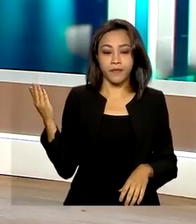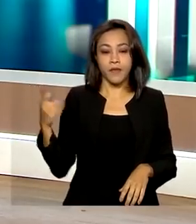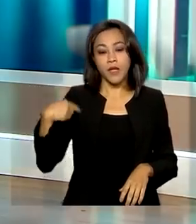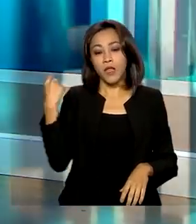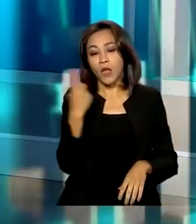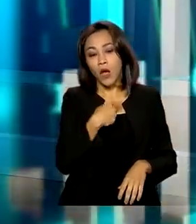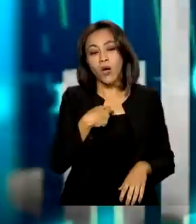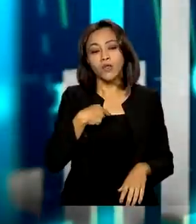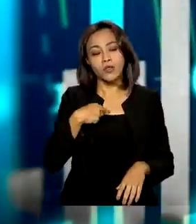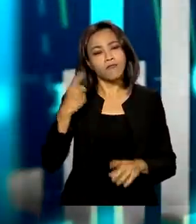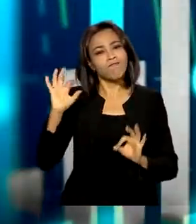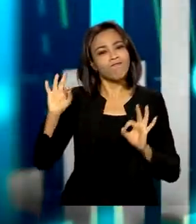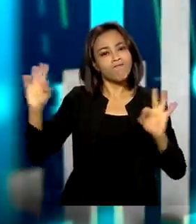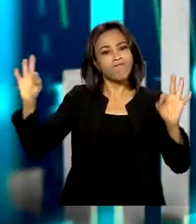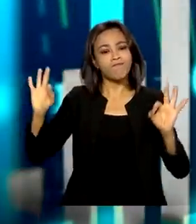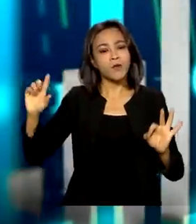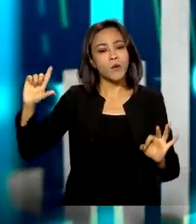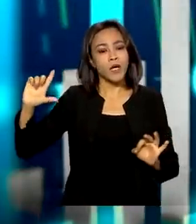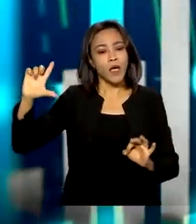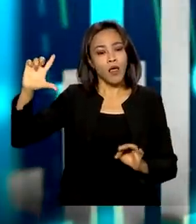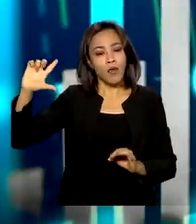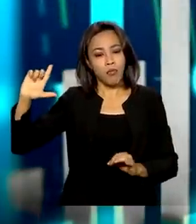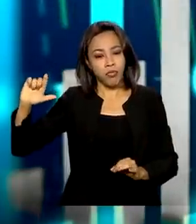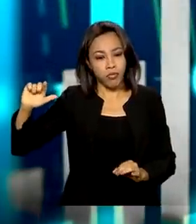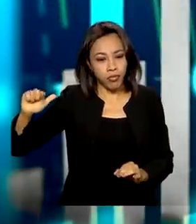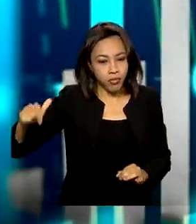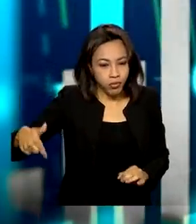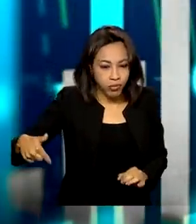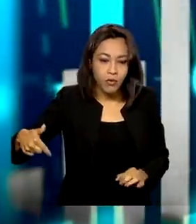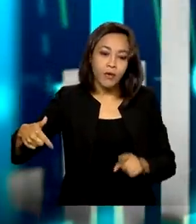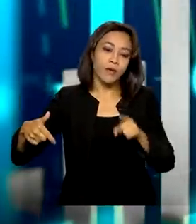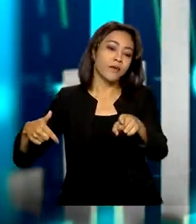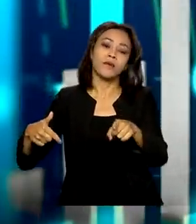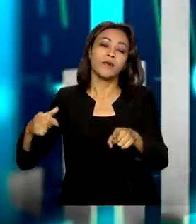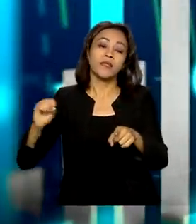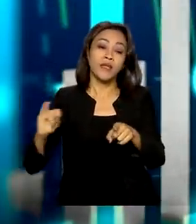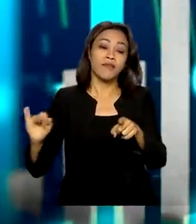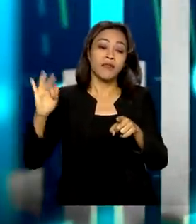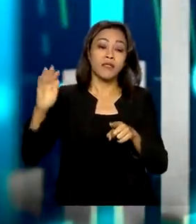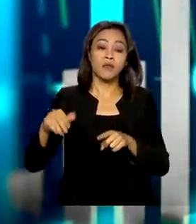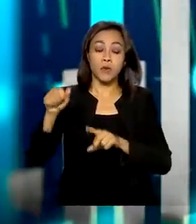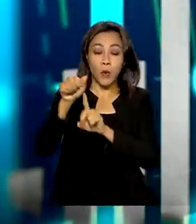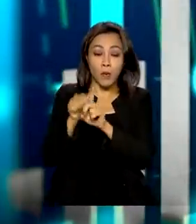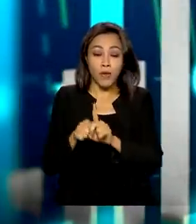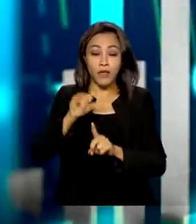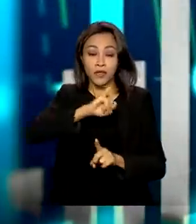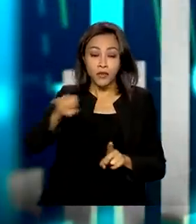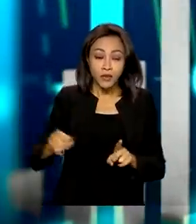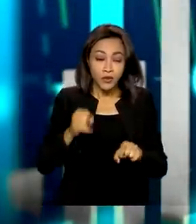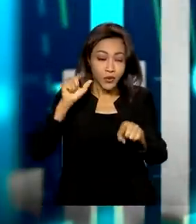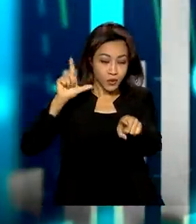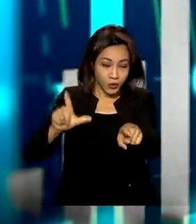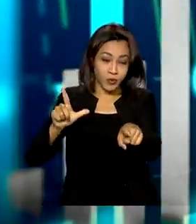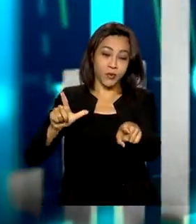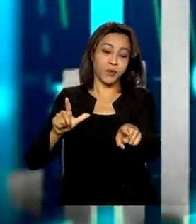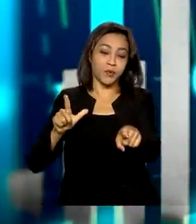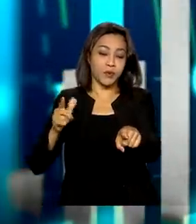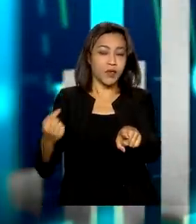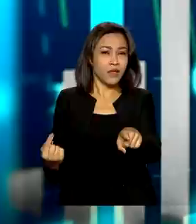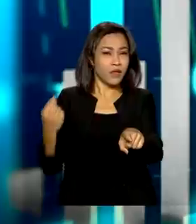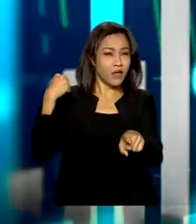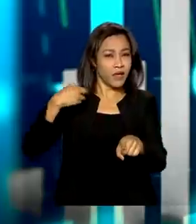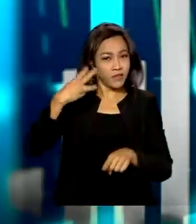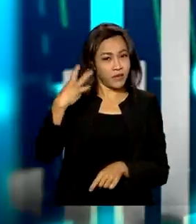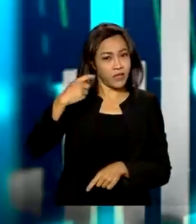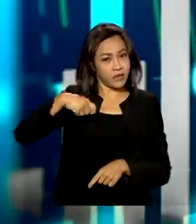comprovamos, nós confirmamos uma desaceleração da inflação com os resultados de julho. Essa desaceleração já vinha desde o segundo